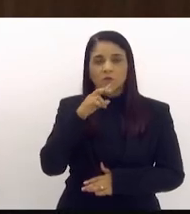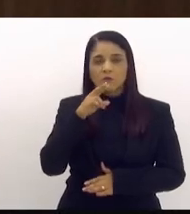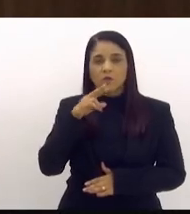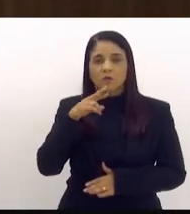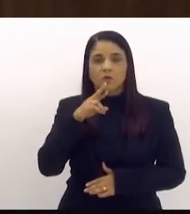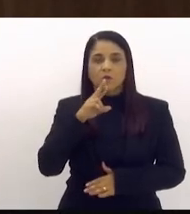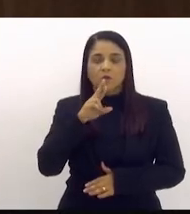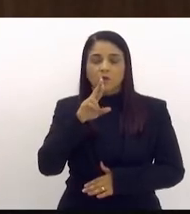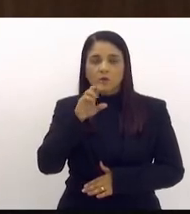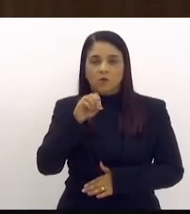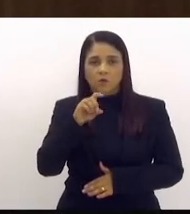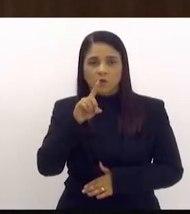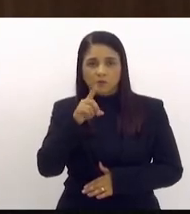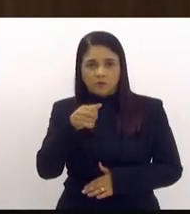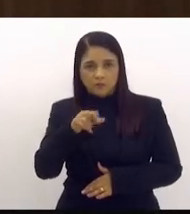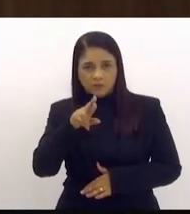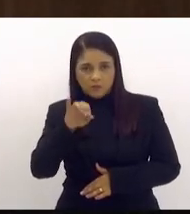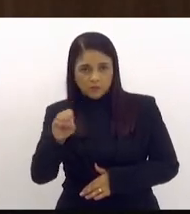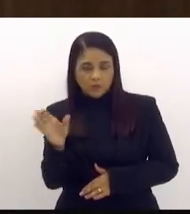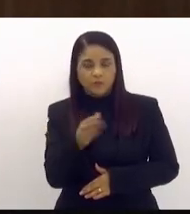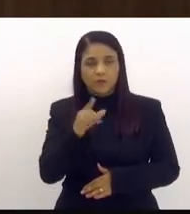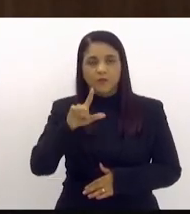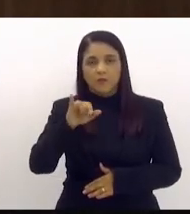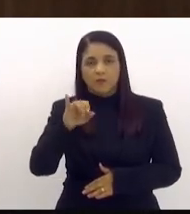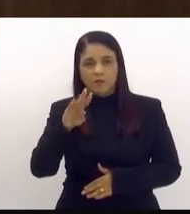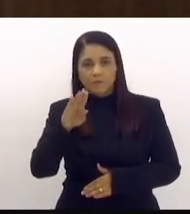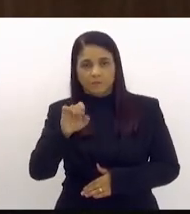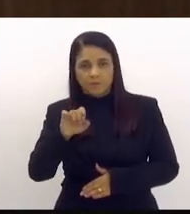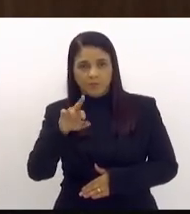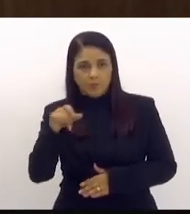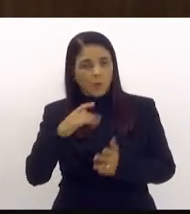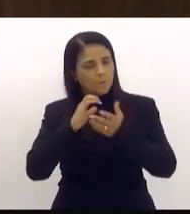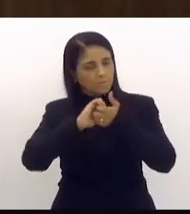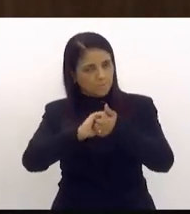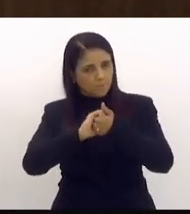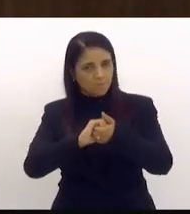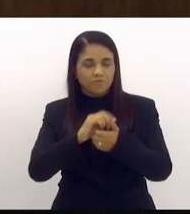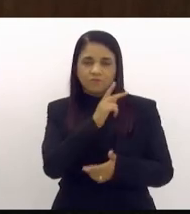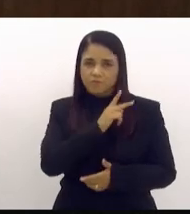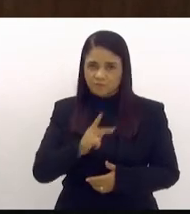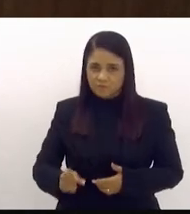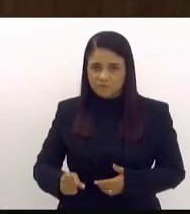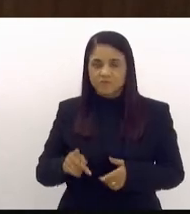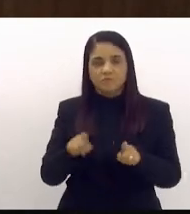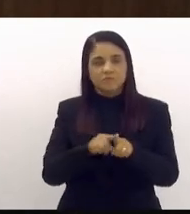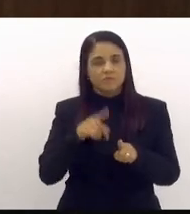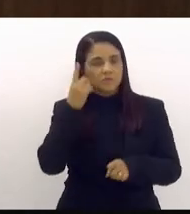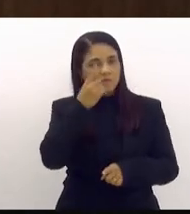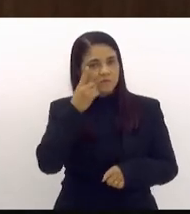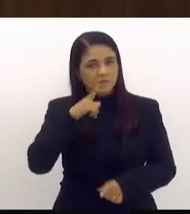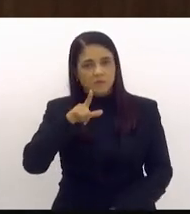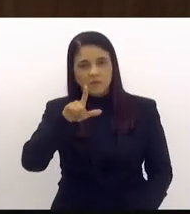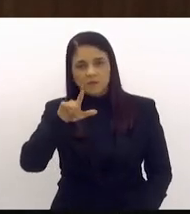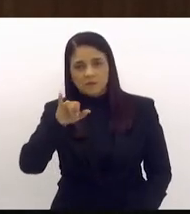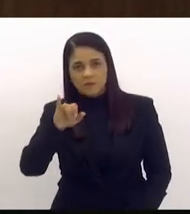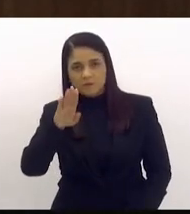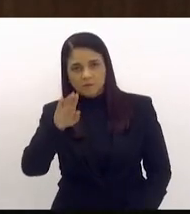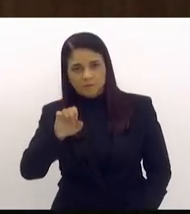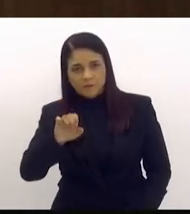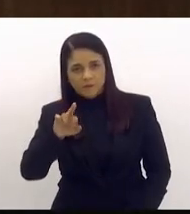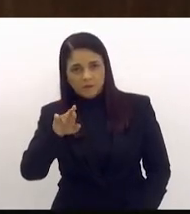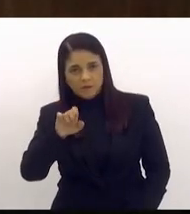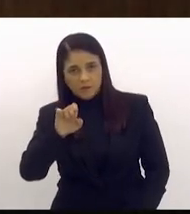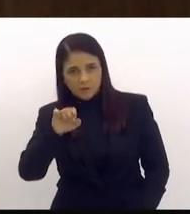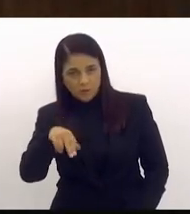Queria aqui, primeiramente, parabenizar o nosso presidente, deputado Rodrigo Bacelay, também o deputado Daniel Librelon, pela